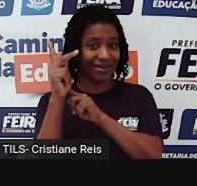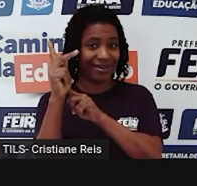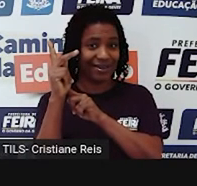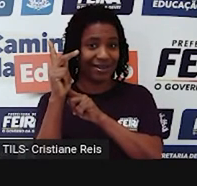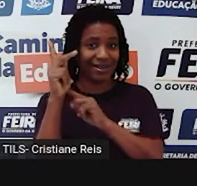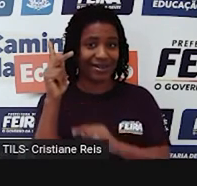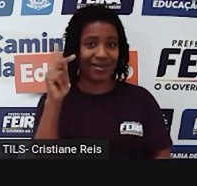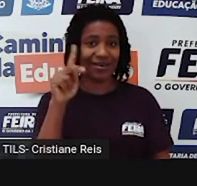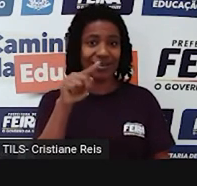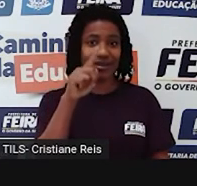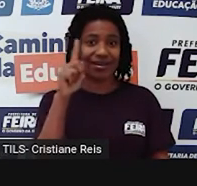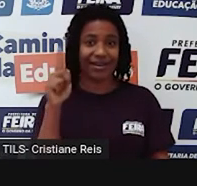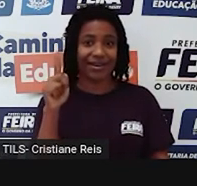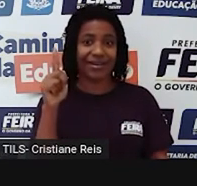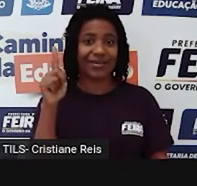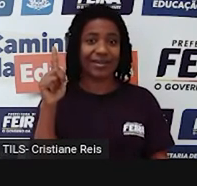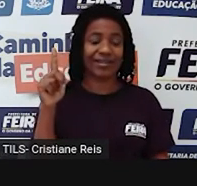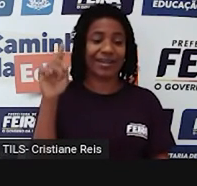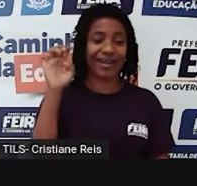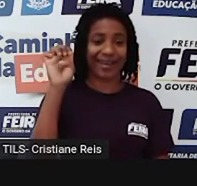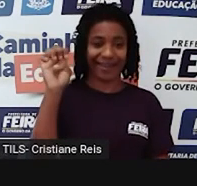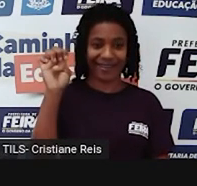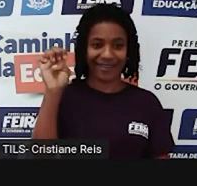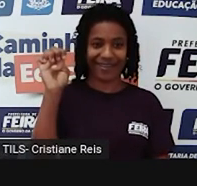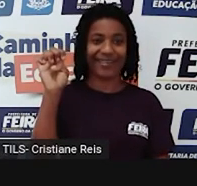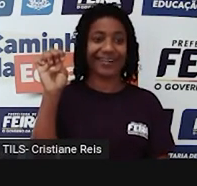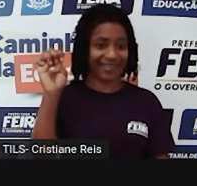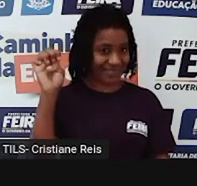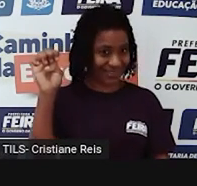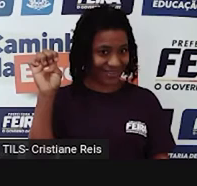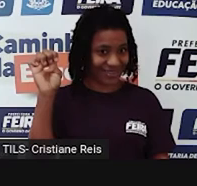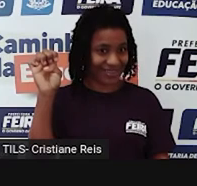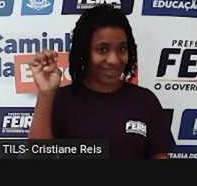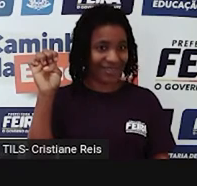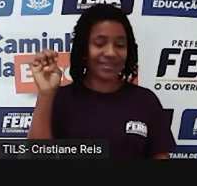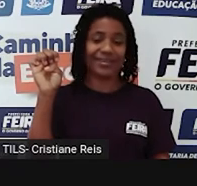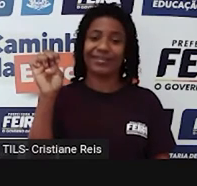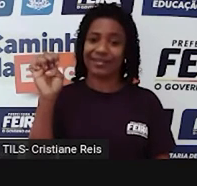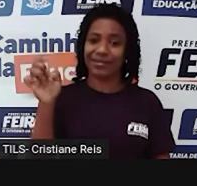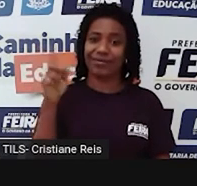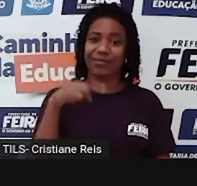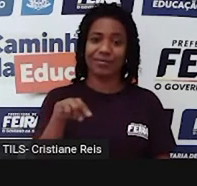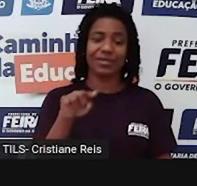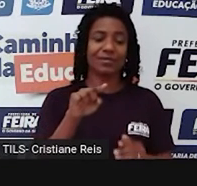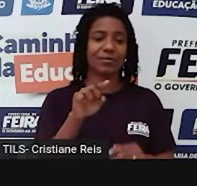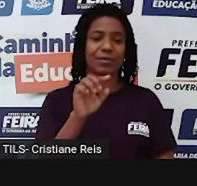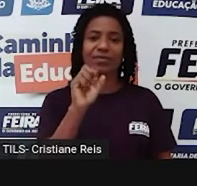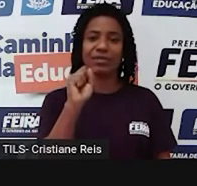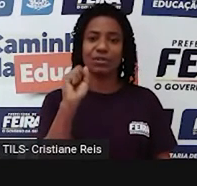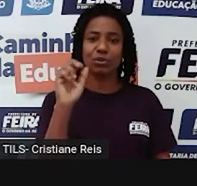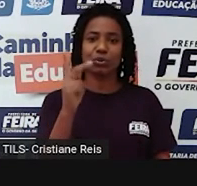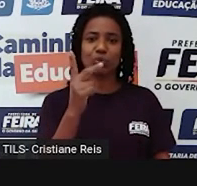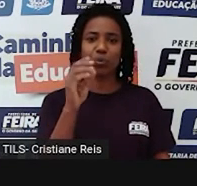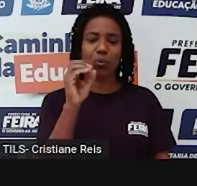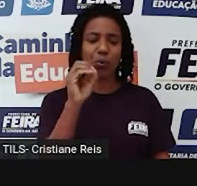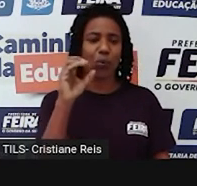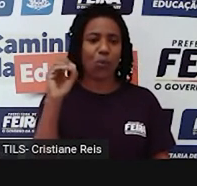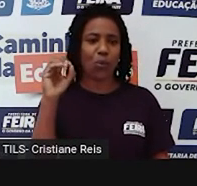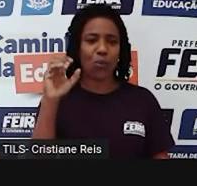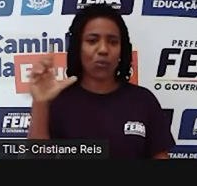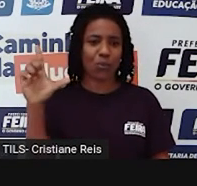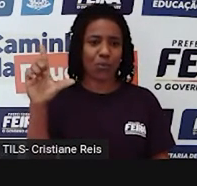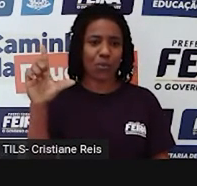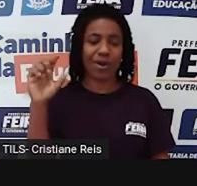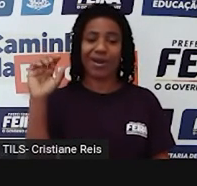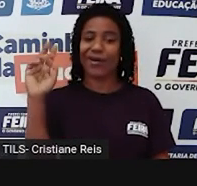Mas depois da letra H vem a letra E Diferente da palavra skill Que logo depois do